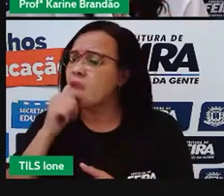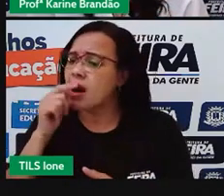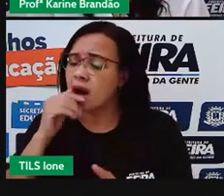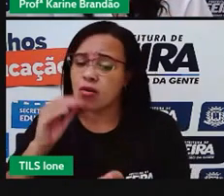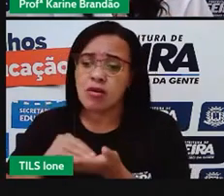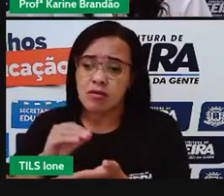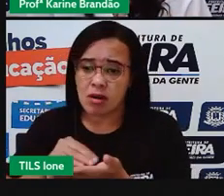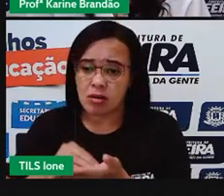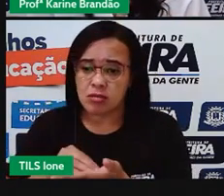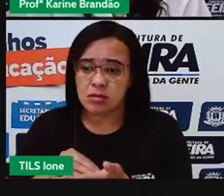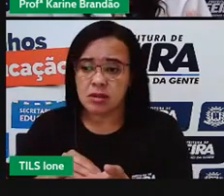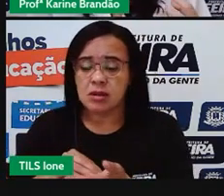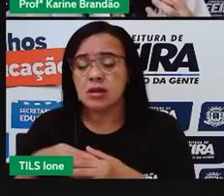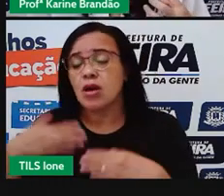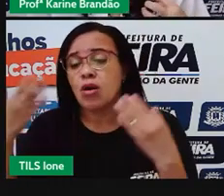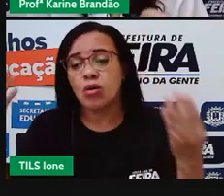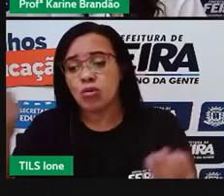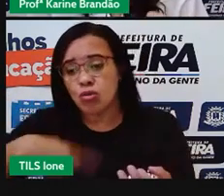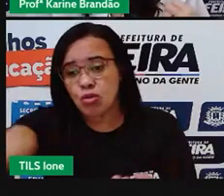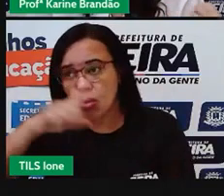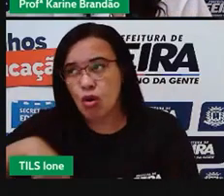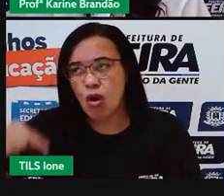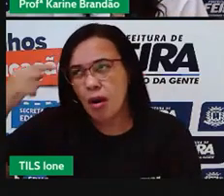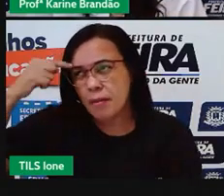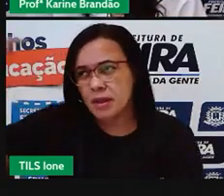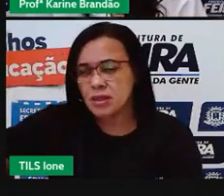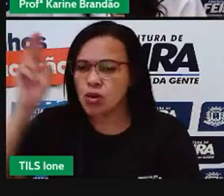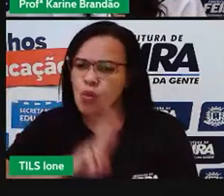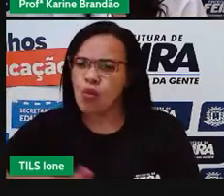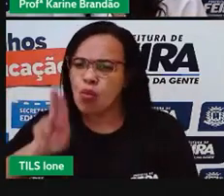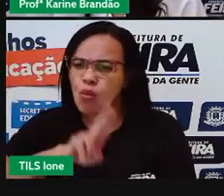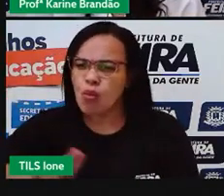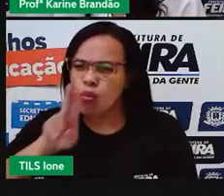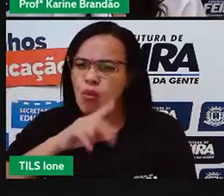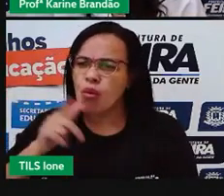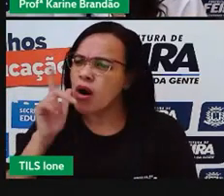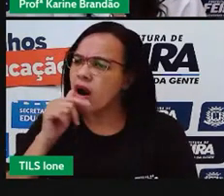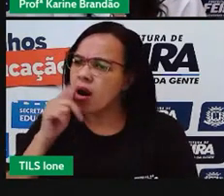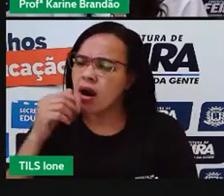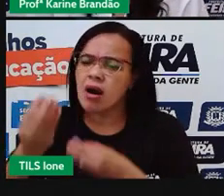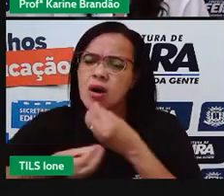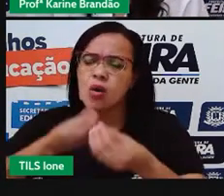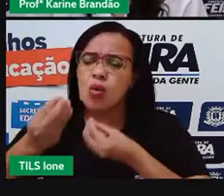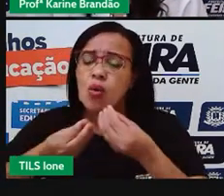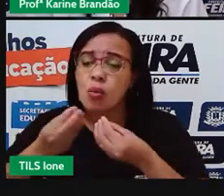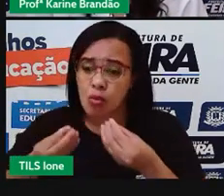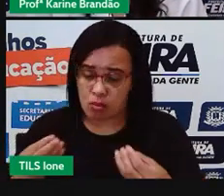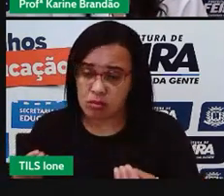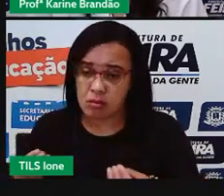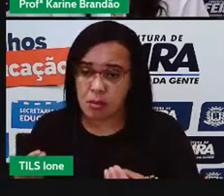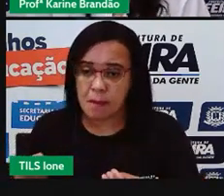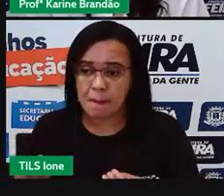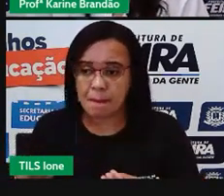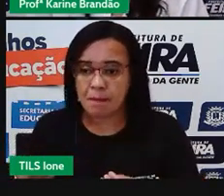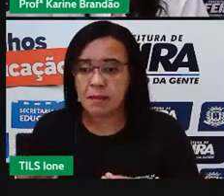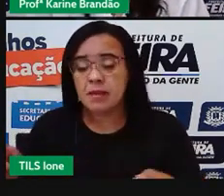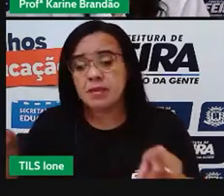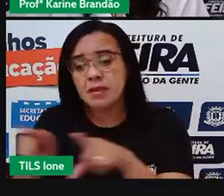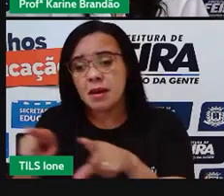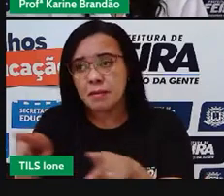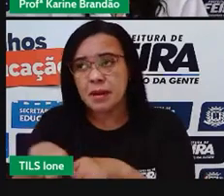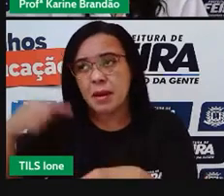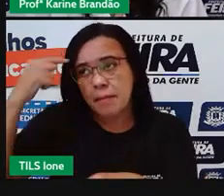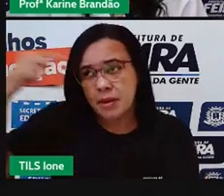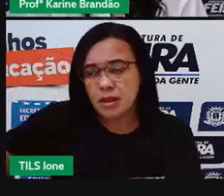essa água. Pela forma como nós pensamos esses ambientes em que nós estamos. E como a gente vem, então,